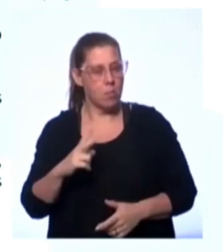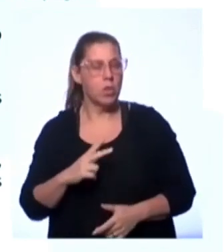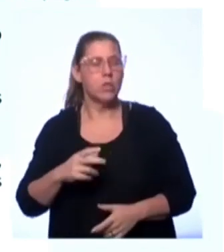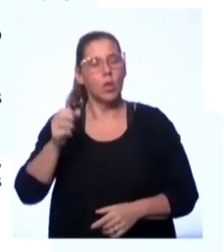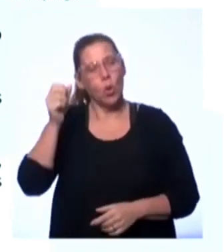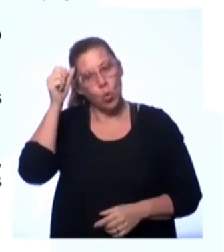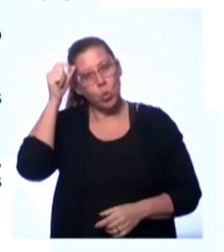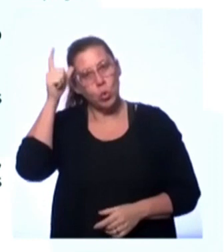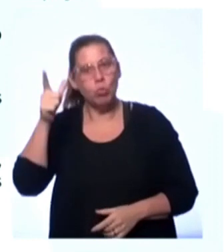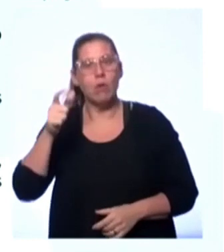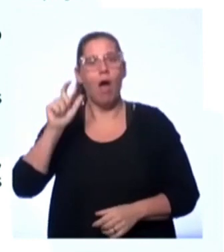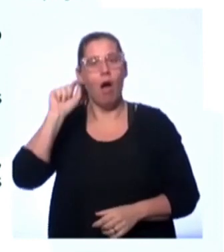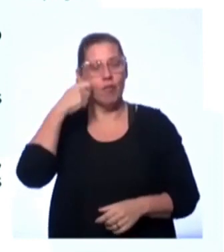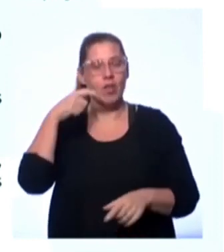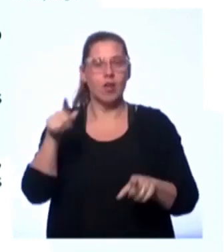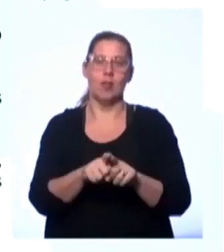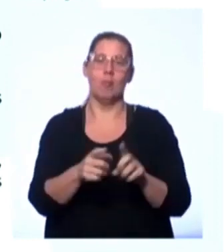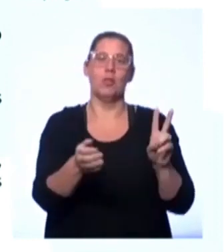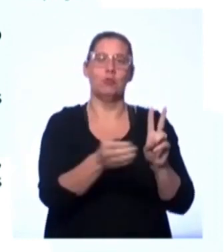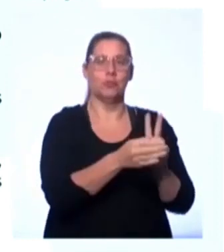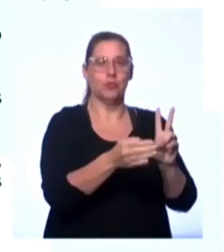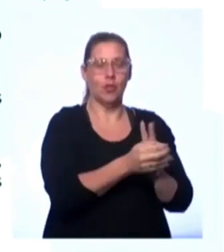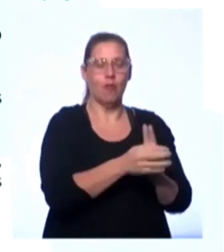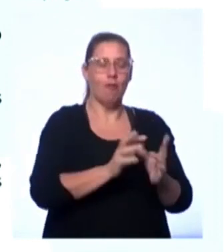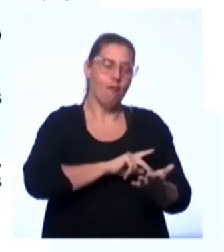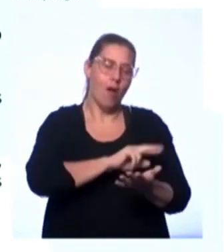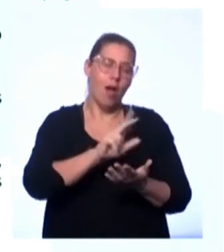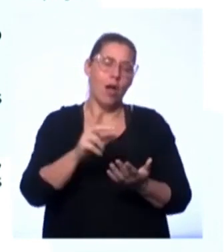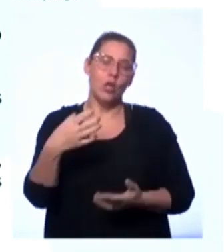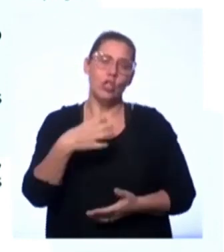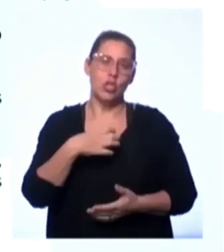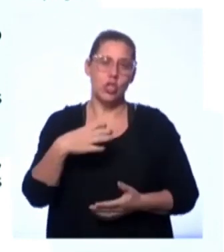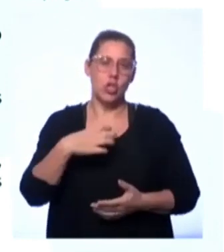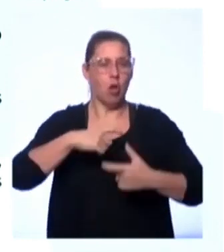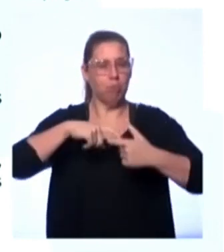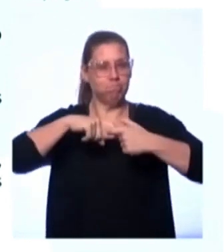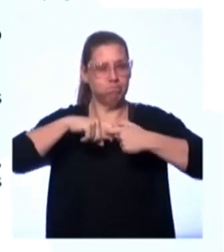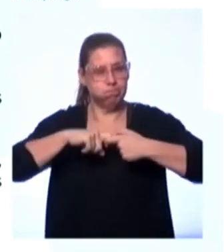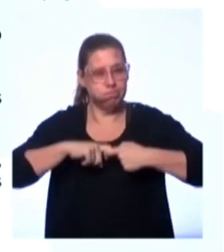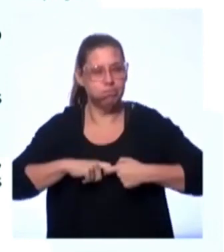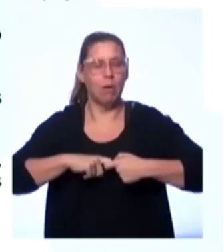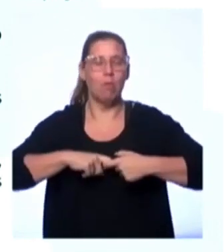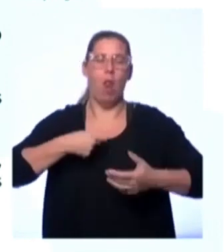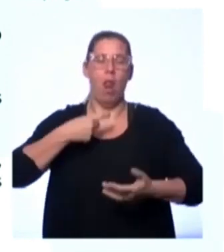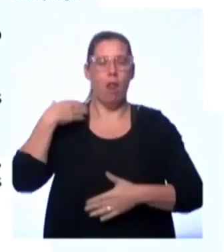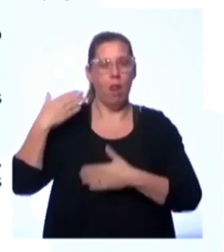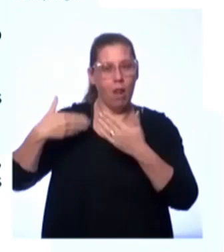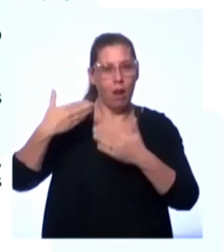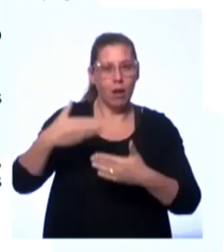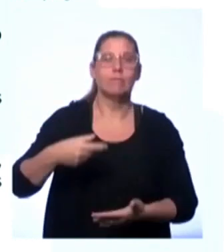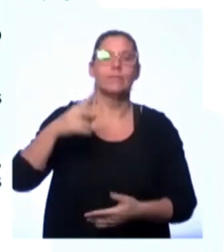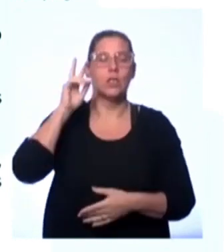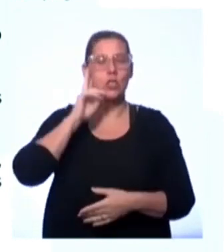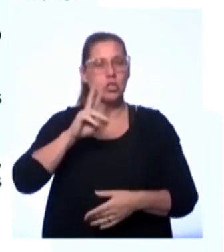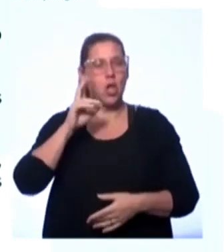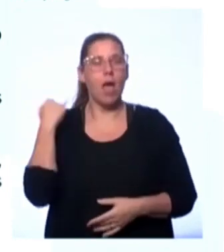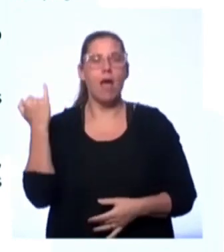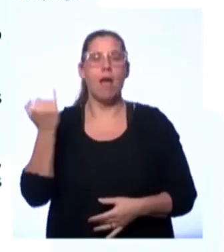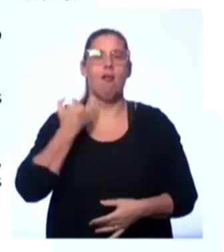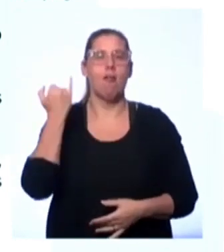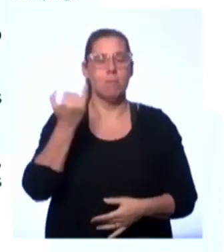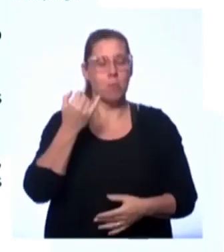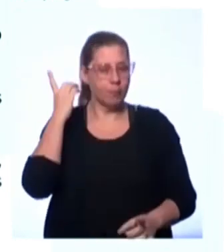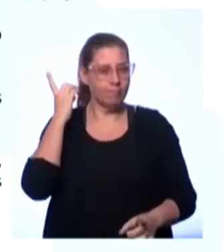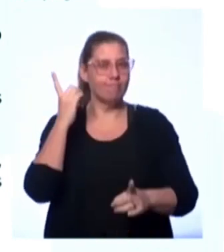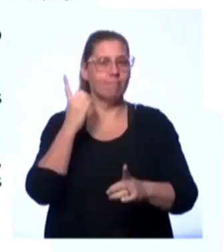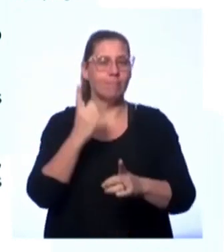e indígena hoje é uma das suas várias maneiras de resistência ao longo da história. É fundamental identificar na